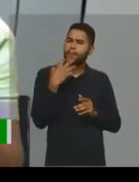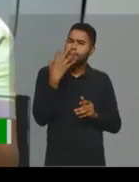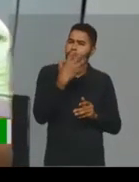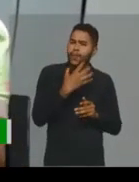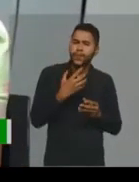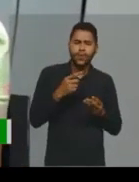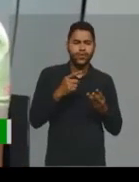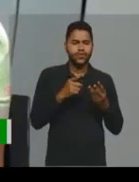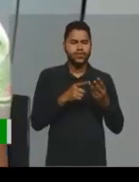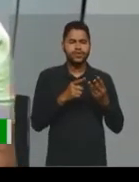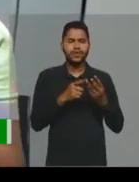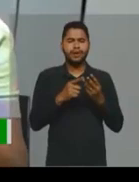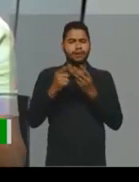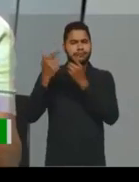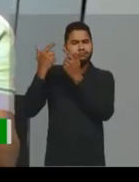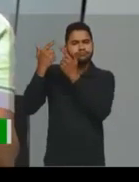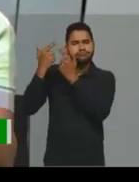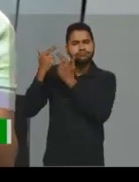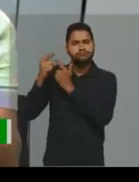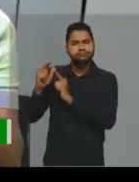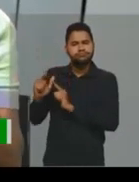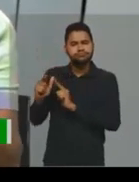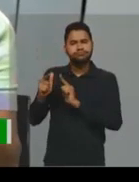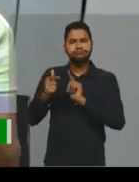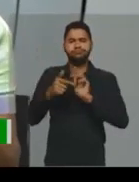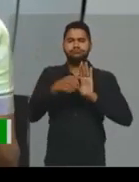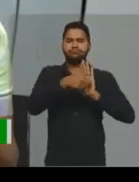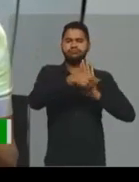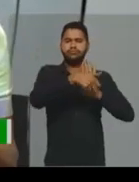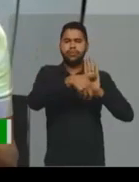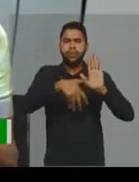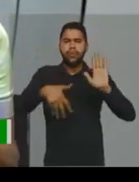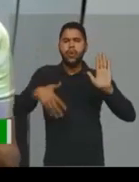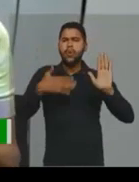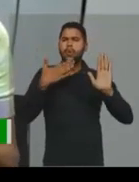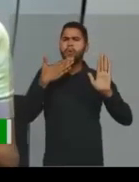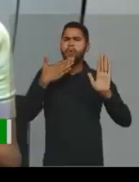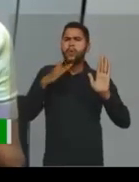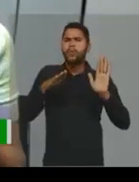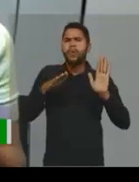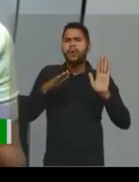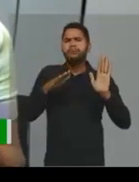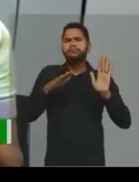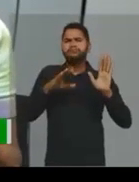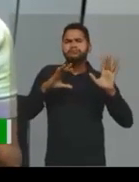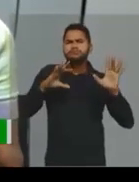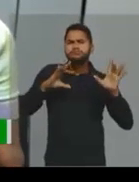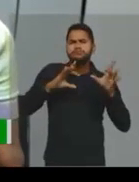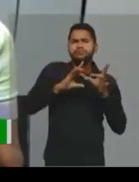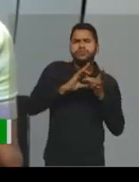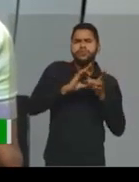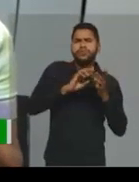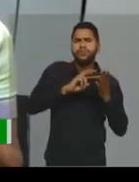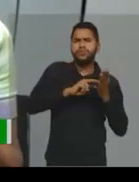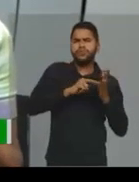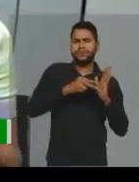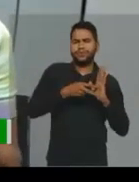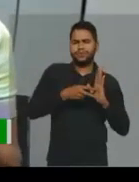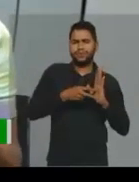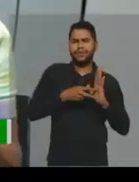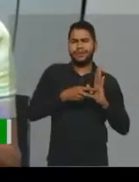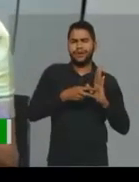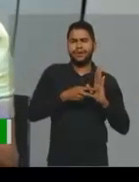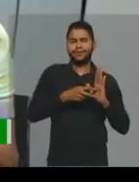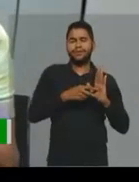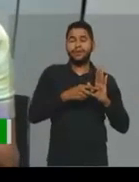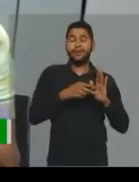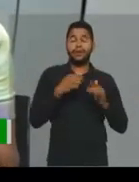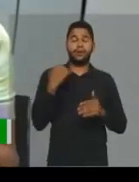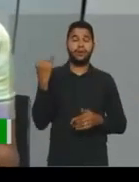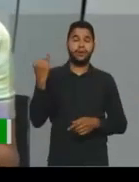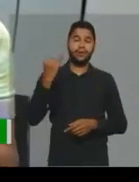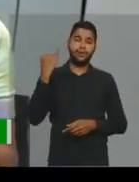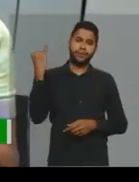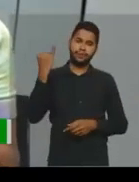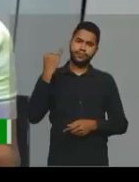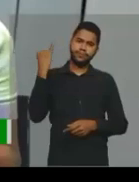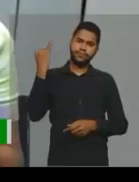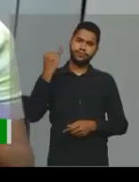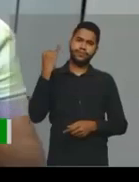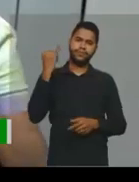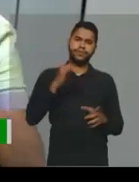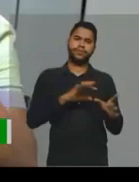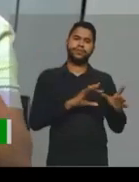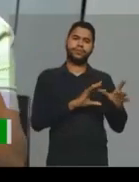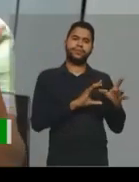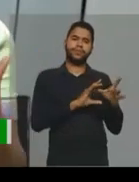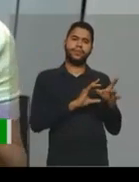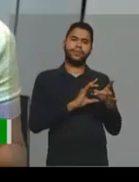aquela figura de linguagem. Qual é o sentido naquele contexto. Então, é importantíssimo o